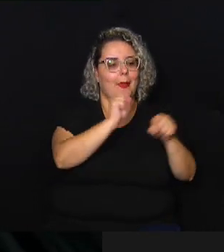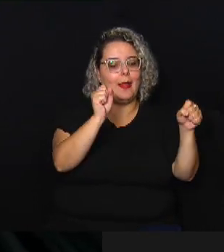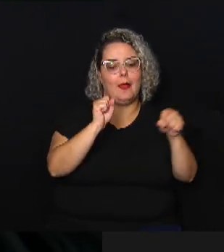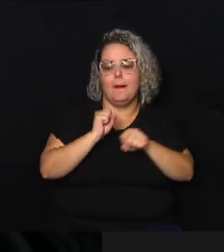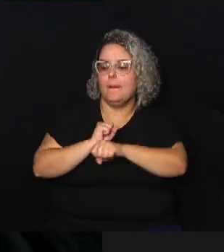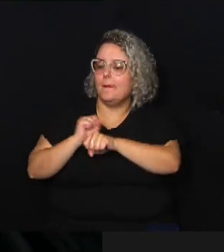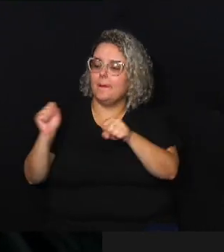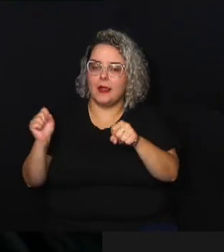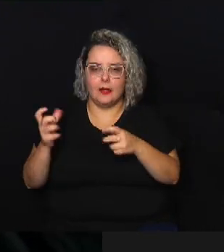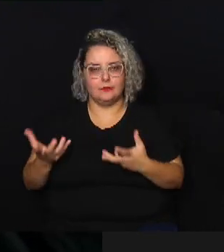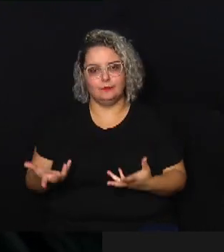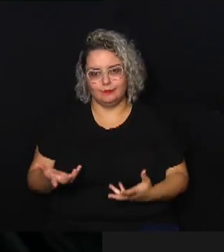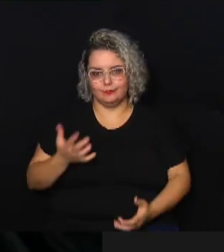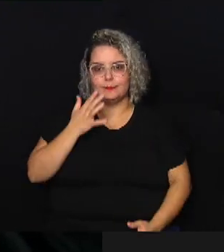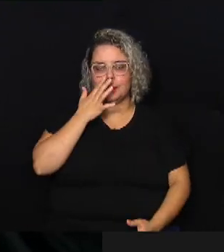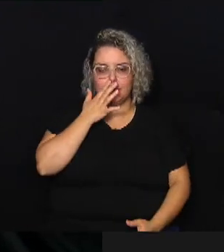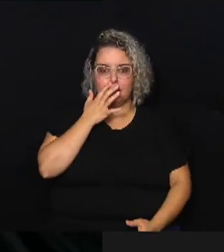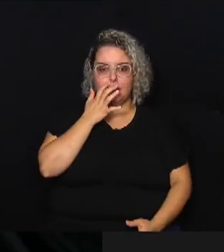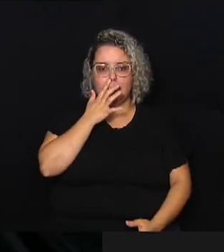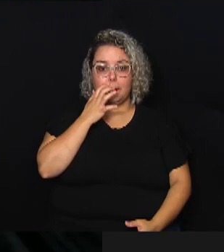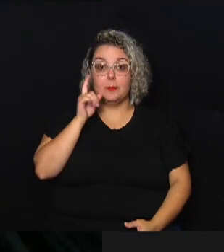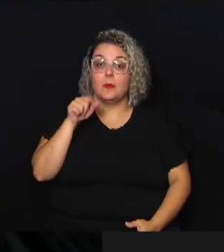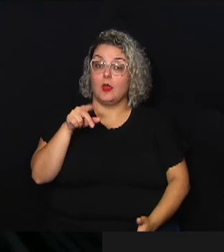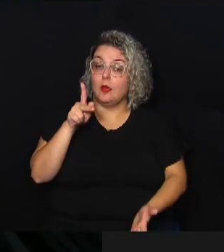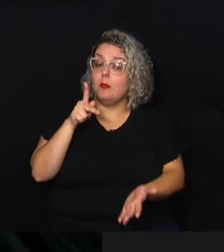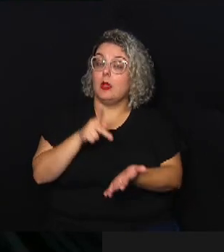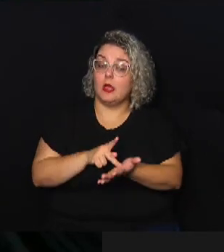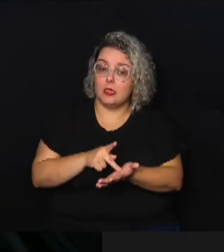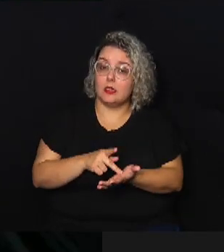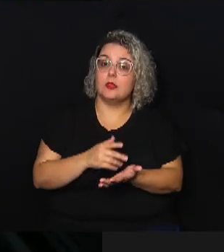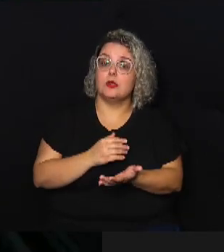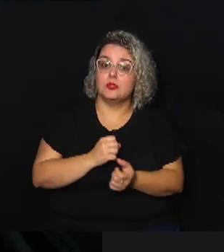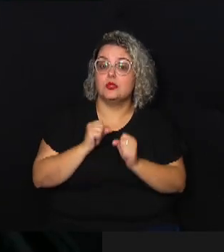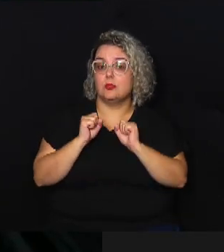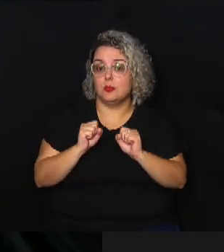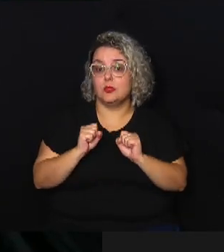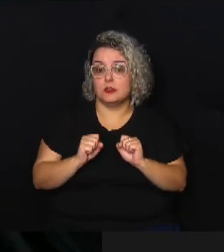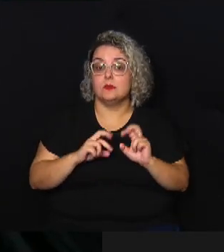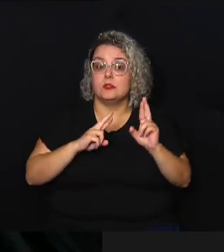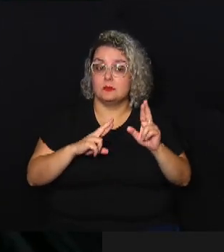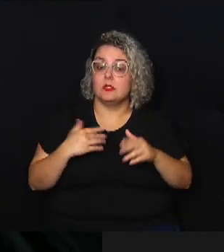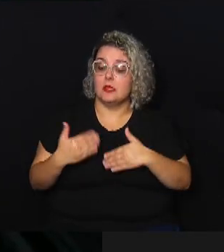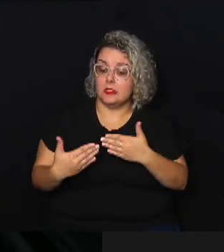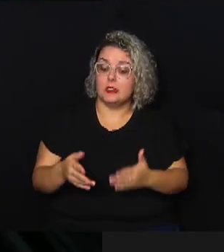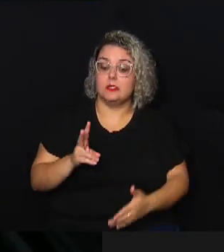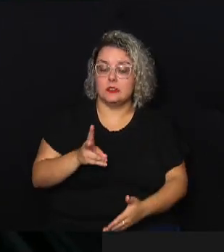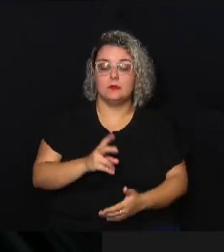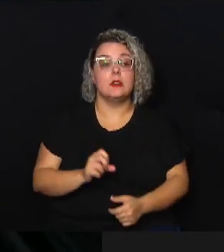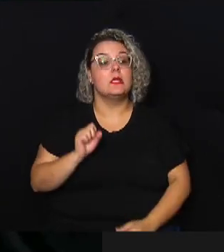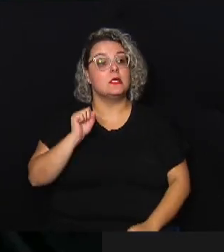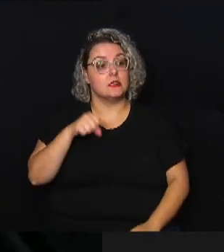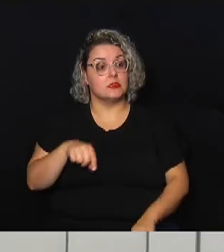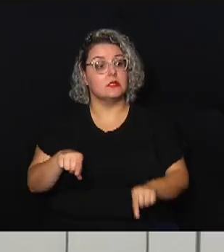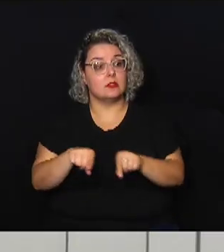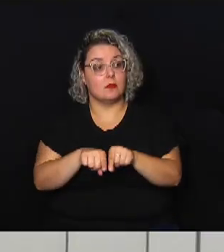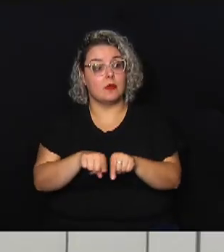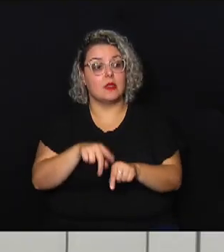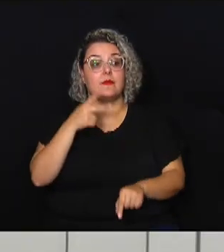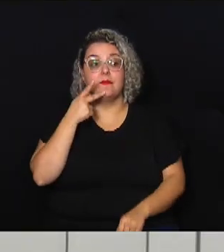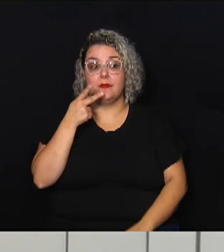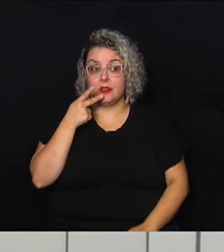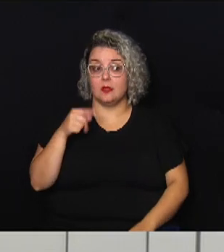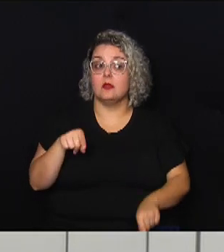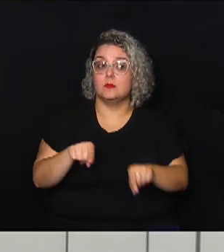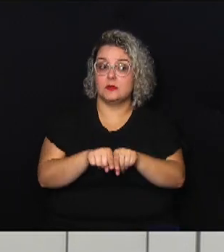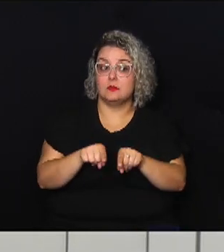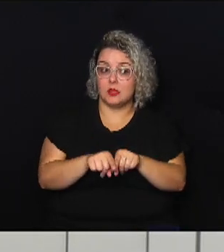fenômenos esta é uma realidade que a gente pode esperar sim inclusive a gente está falando aqui em